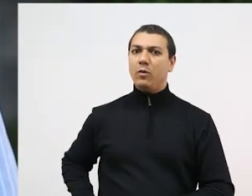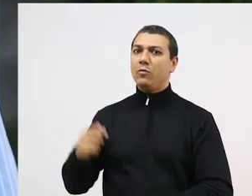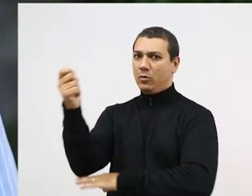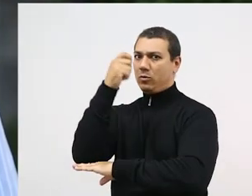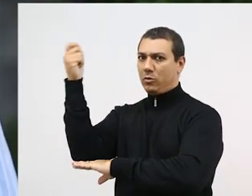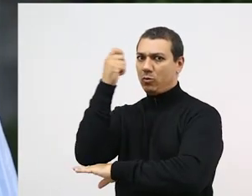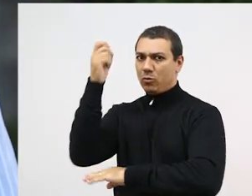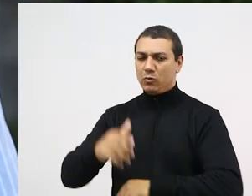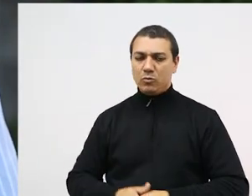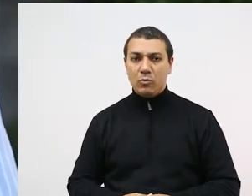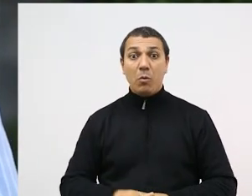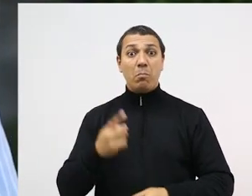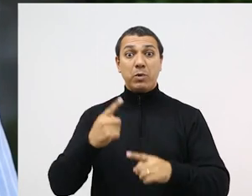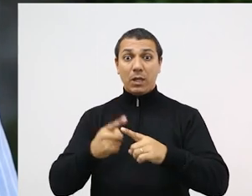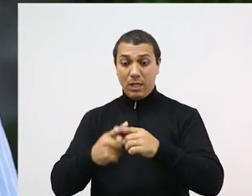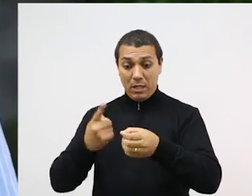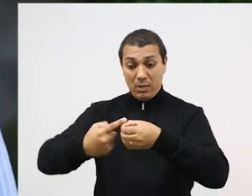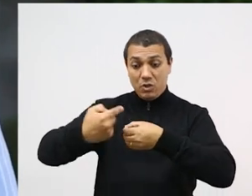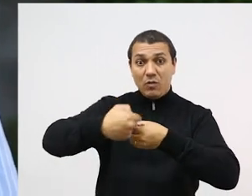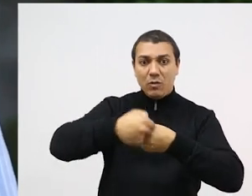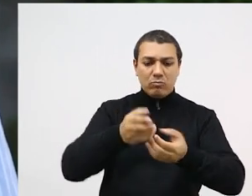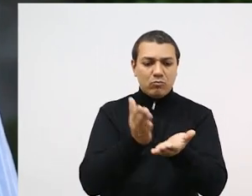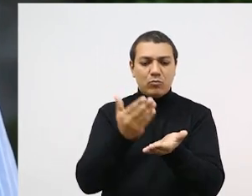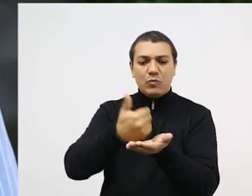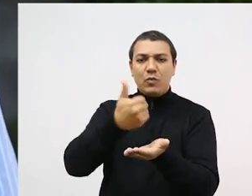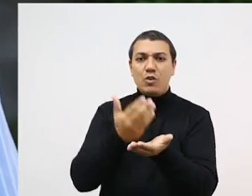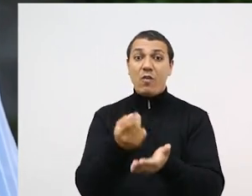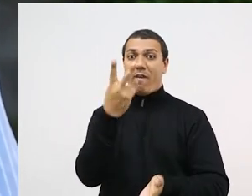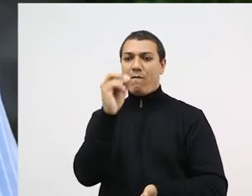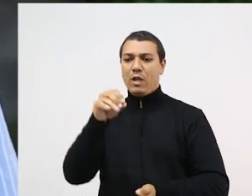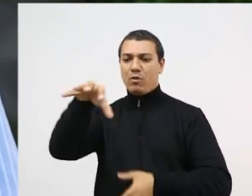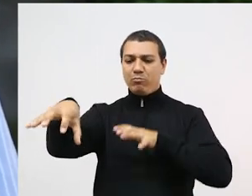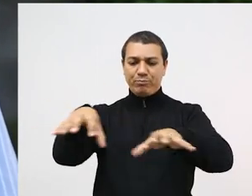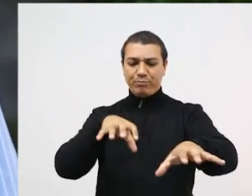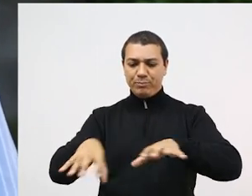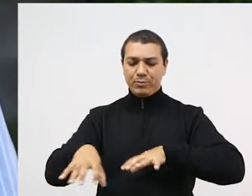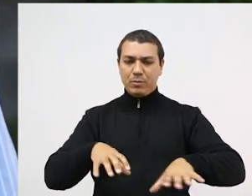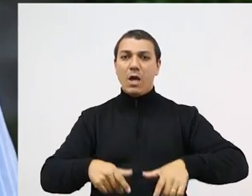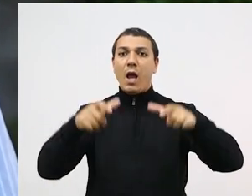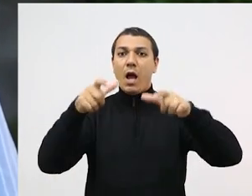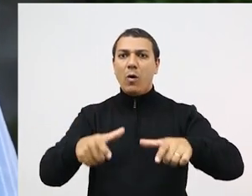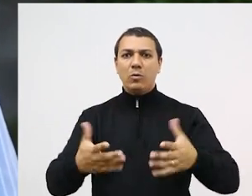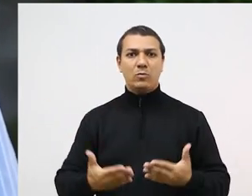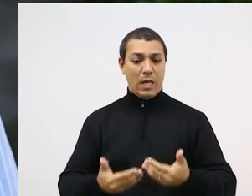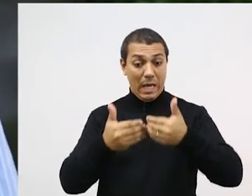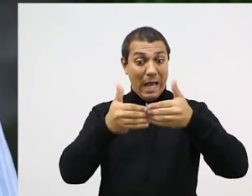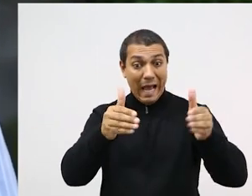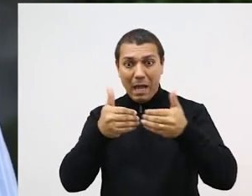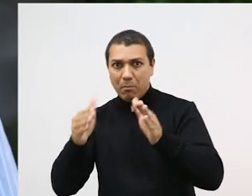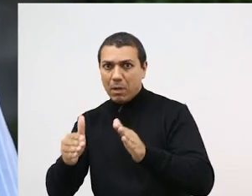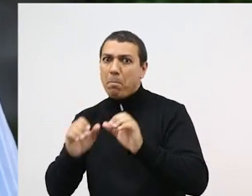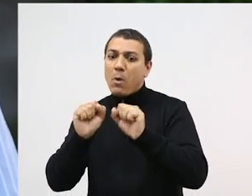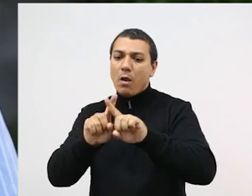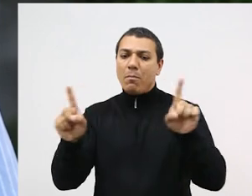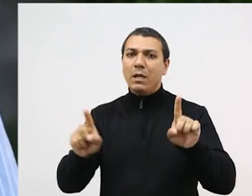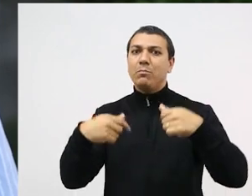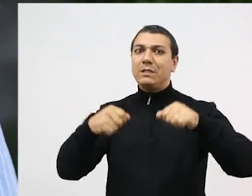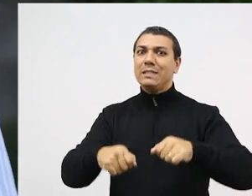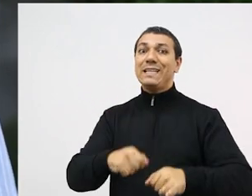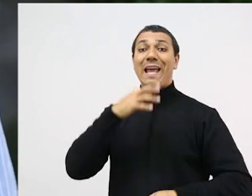implementado pelo governo estadual, que dividiu o Rio Grande do Sul em 20 regiões. A abertura só é possível em localidades que se